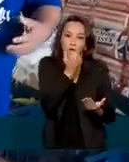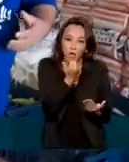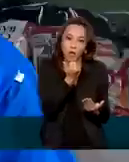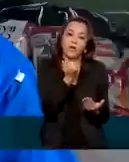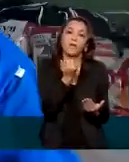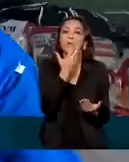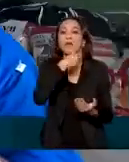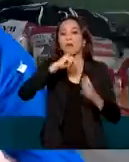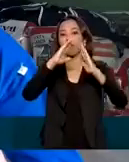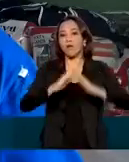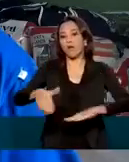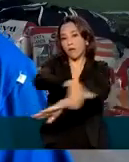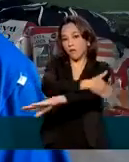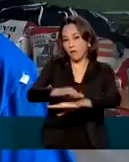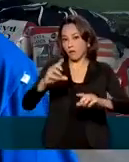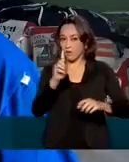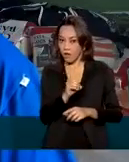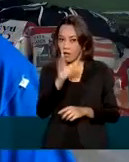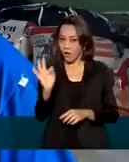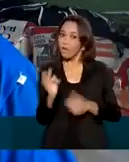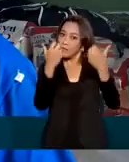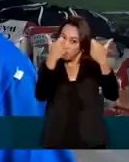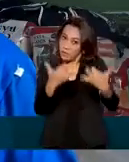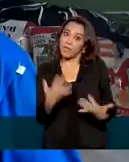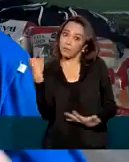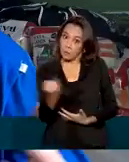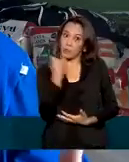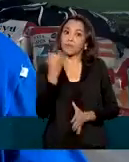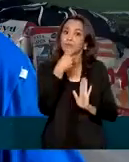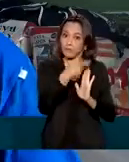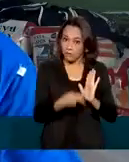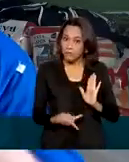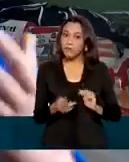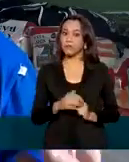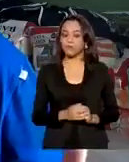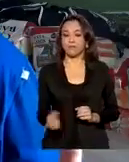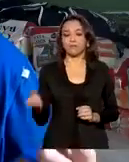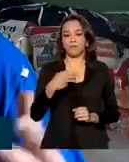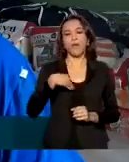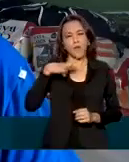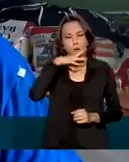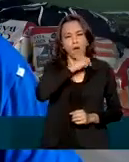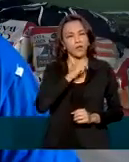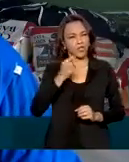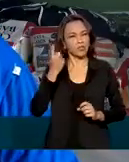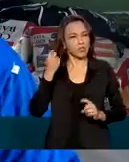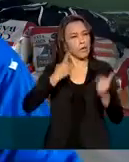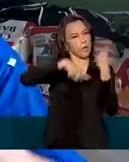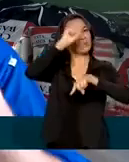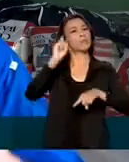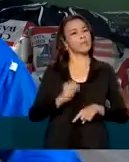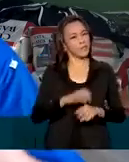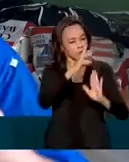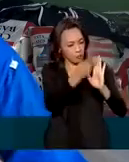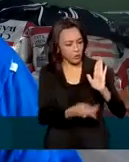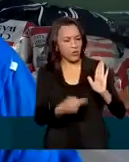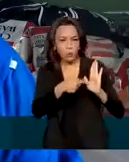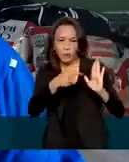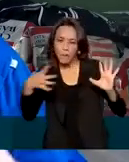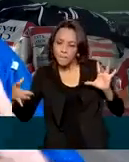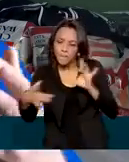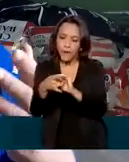Distrito Federal, fala sobre a importância do projeto. Eu acho que tem tudo para dar certo, para se tornar verdadeiramente uma política